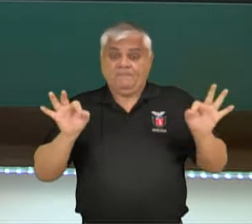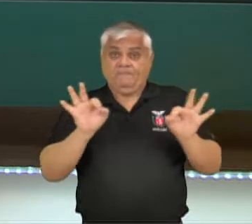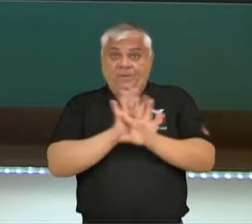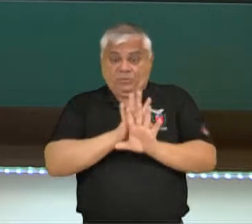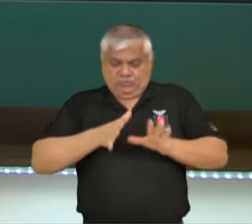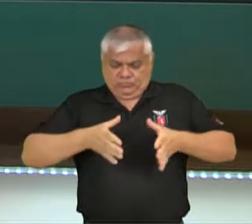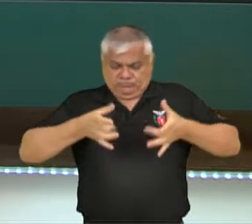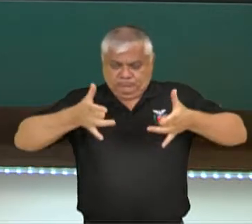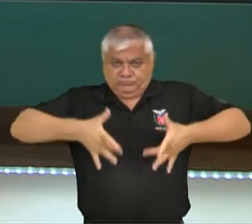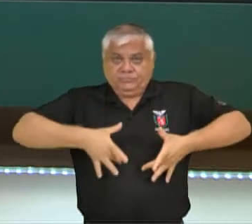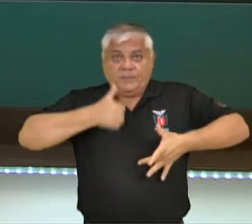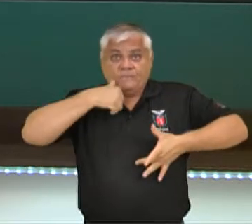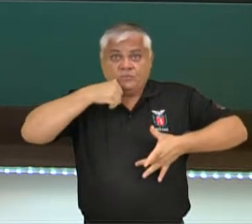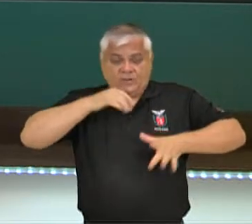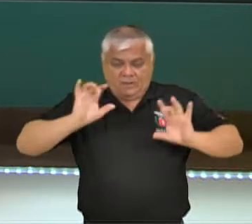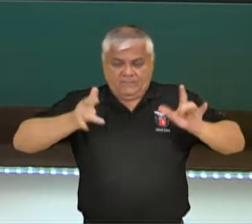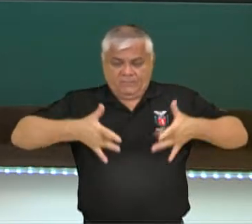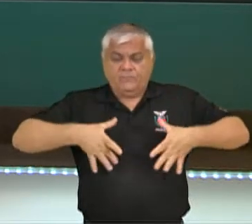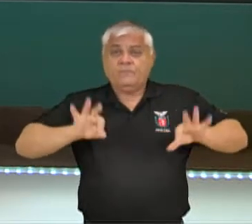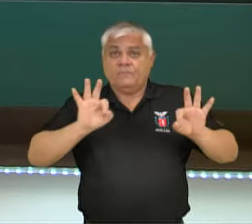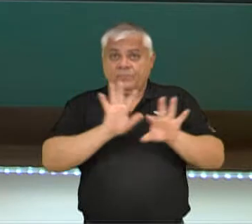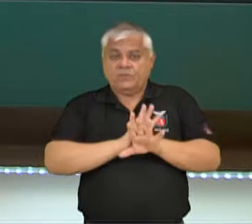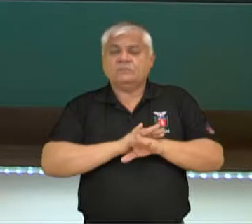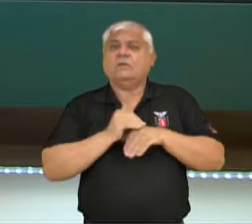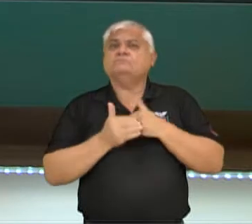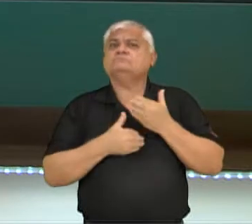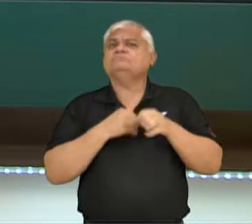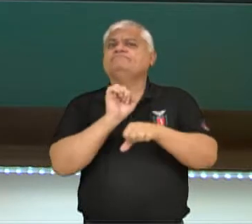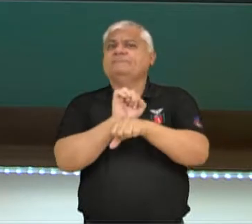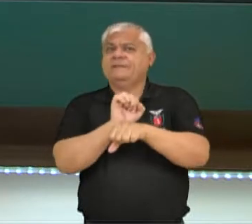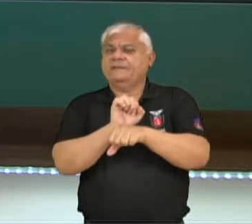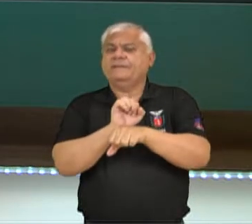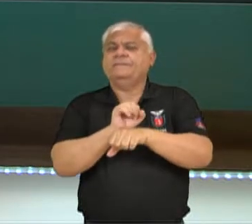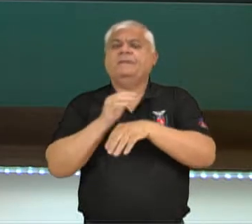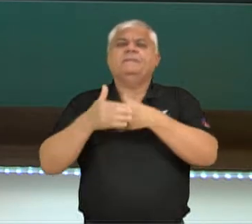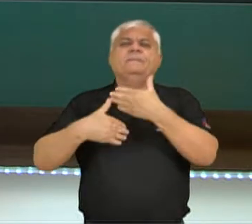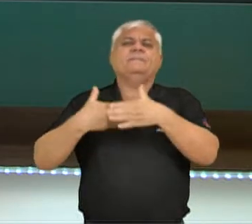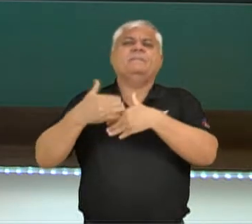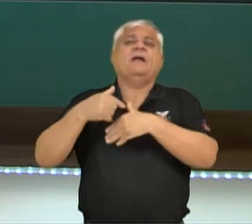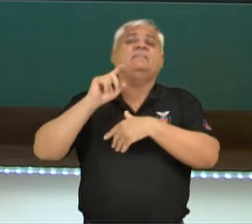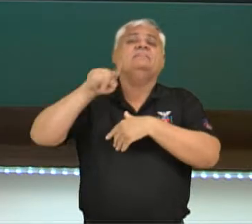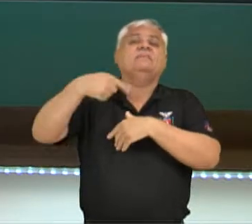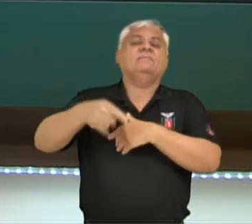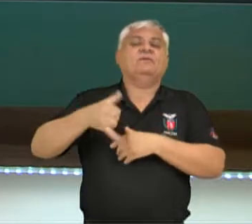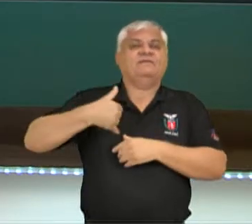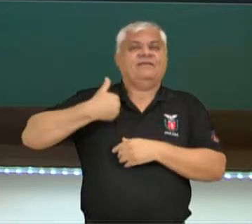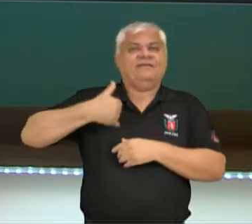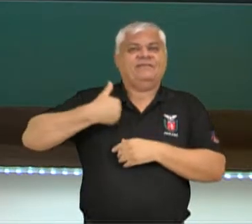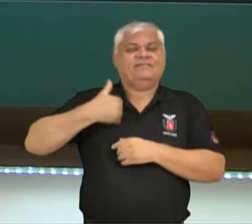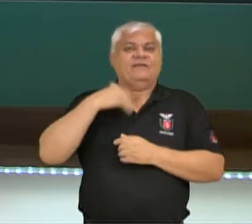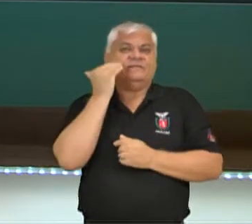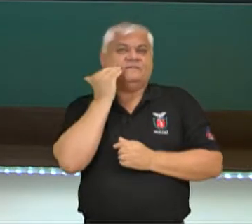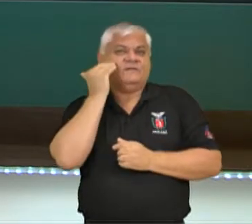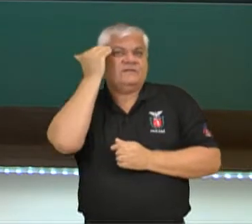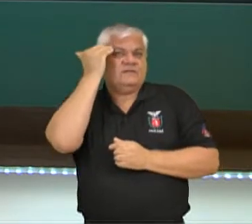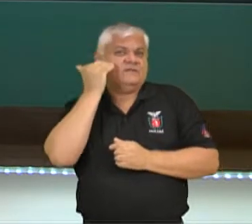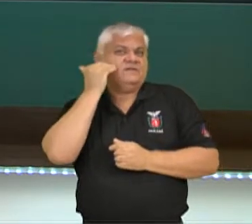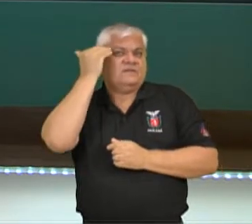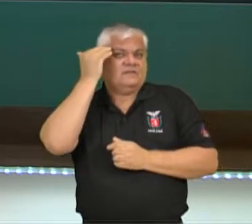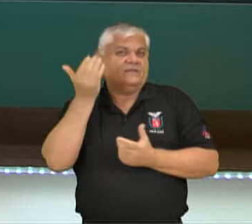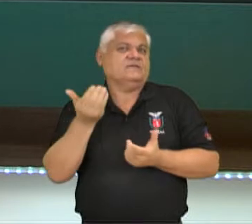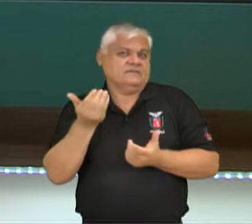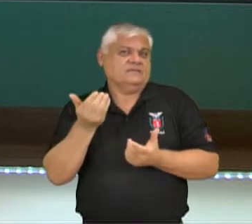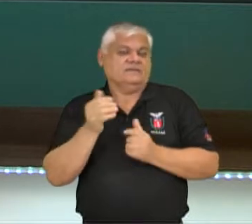prontinhos. E eles começam a maturar, ou seja, eles terminam a gametogênese, terminam a meiose na época da